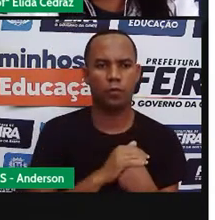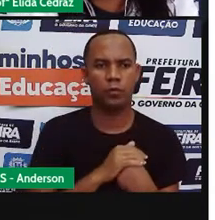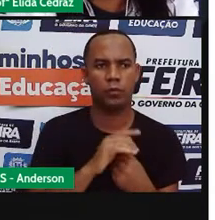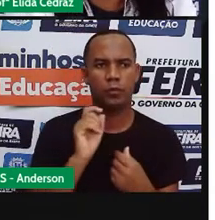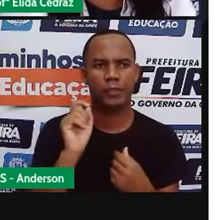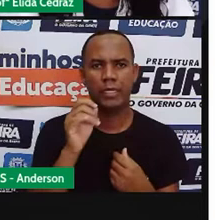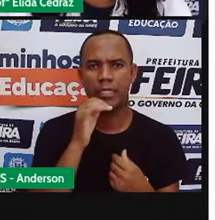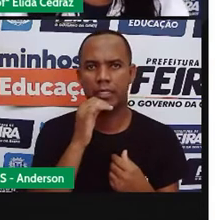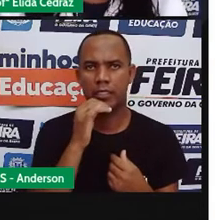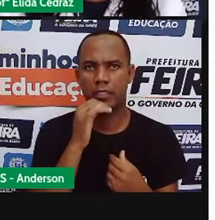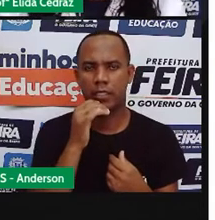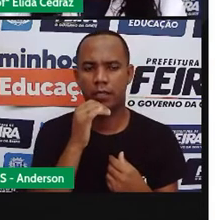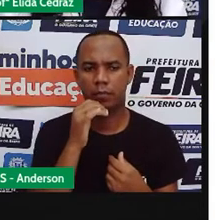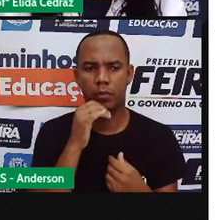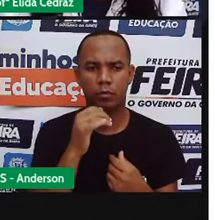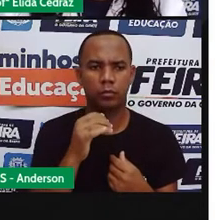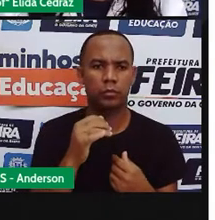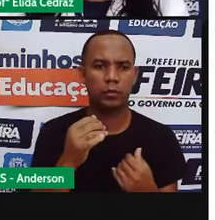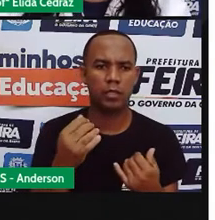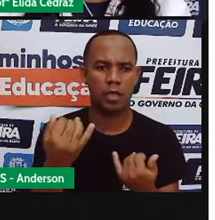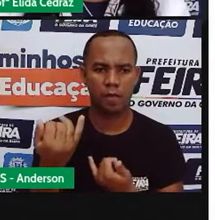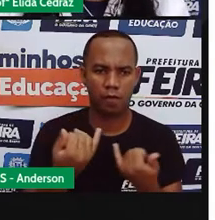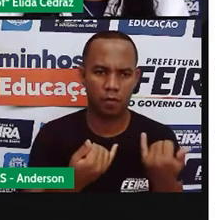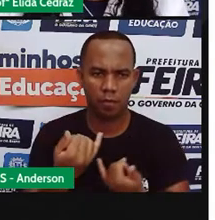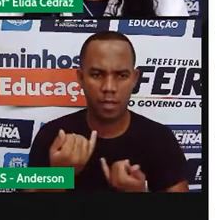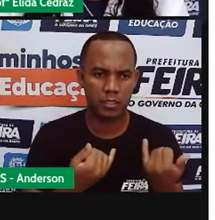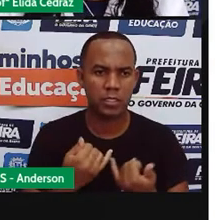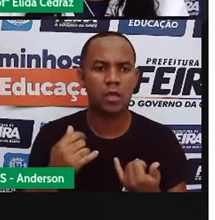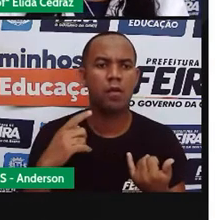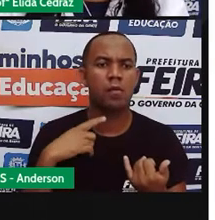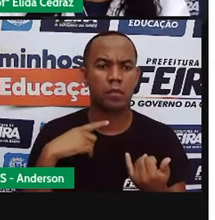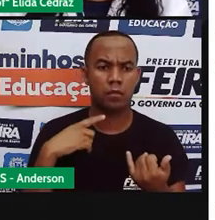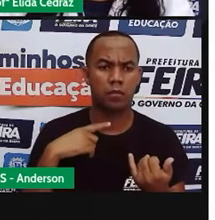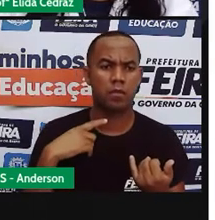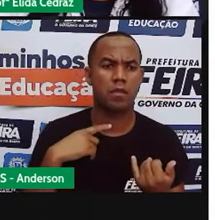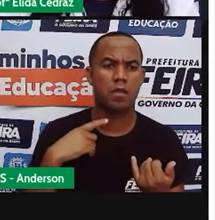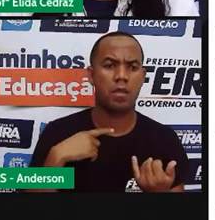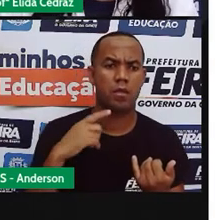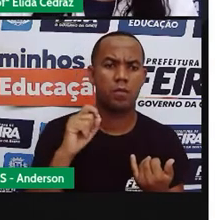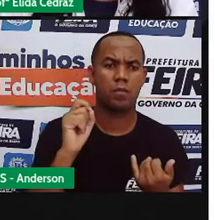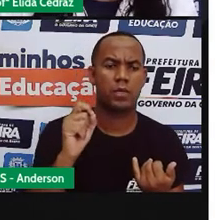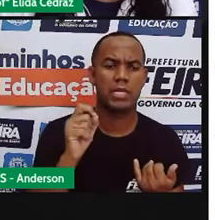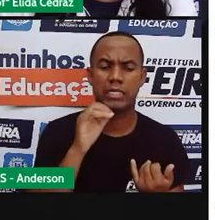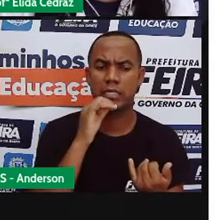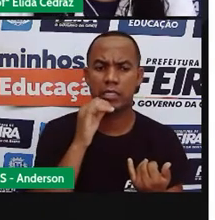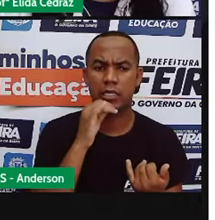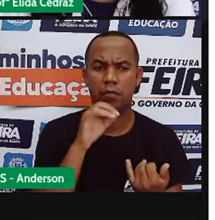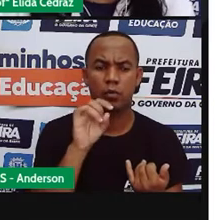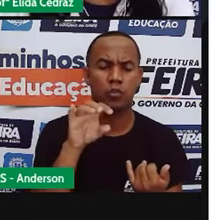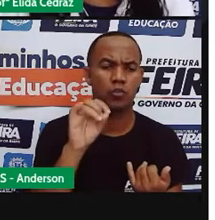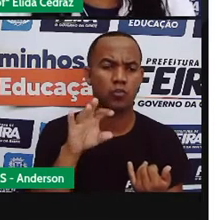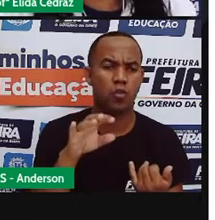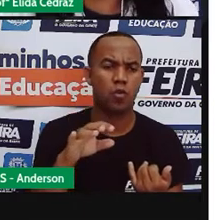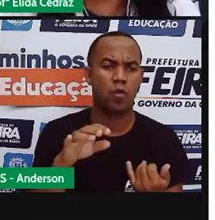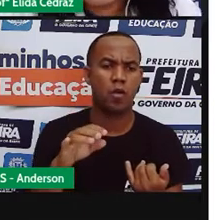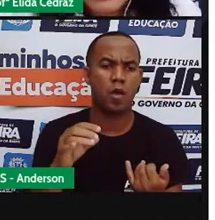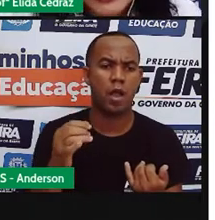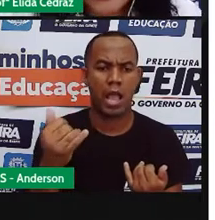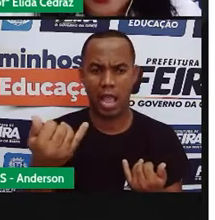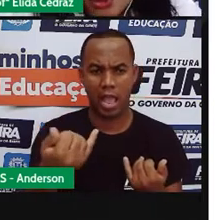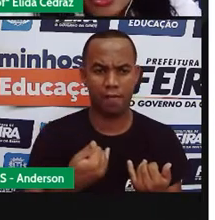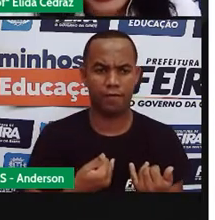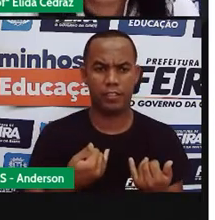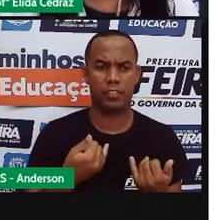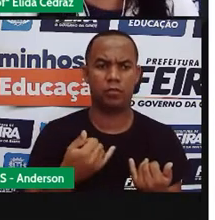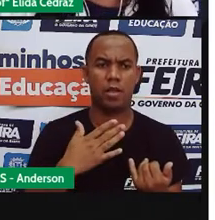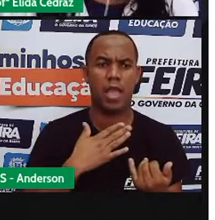cadastro para eu receber as notícias. E eu tenho a opção de receber apenas as notícias que